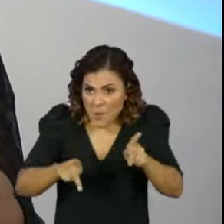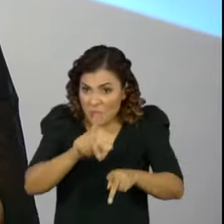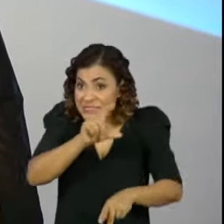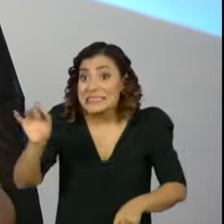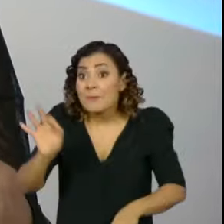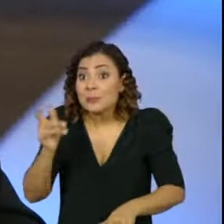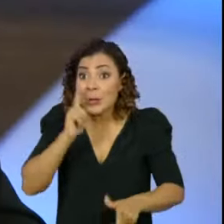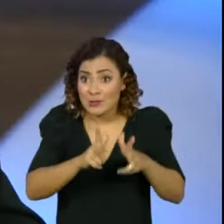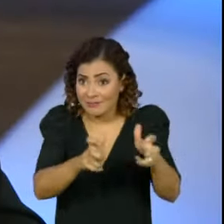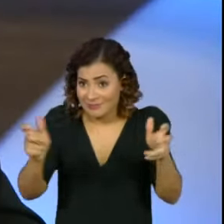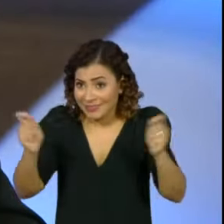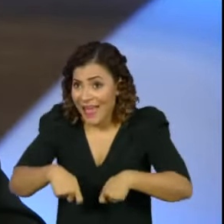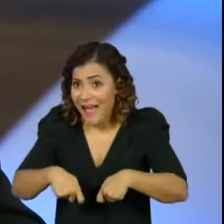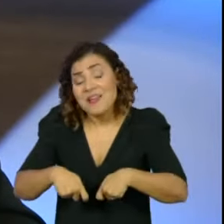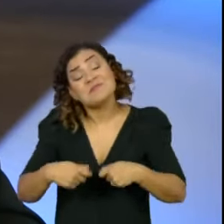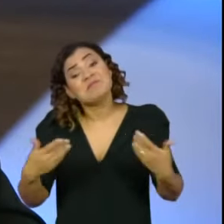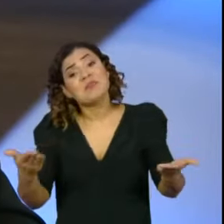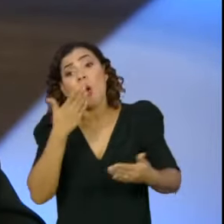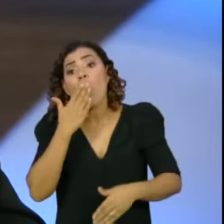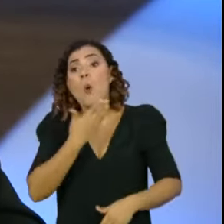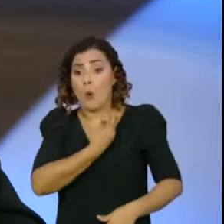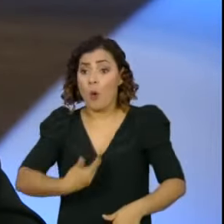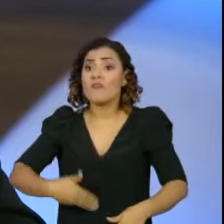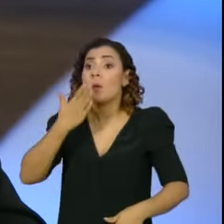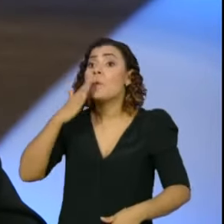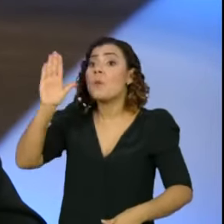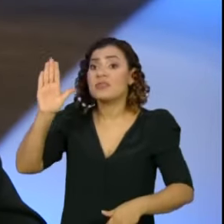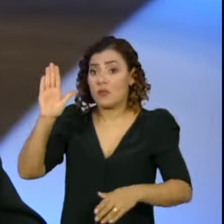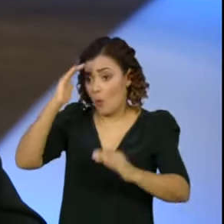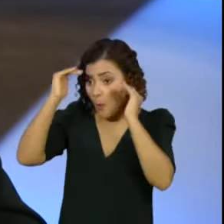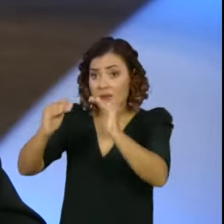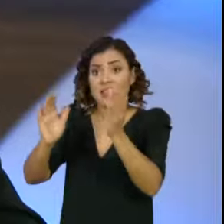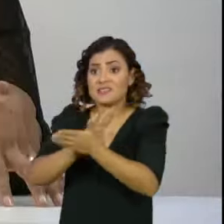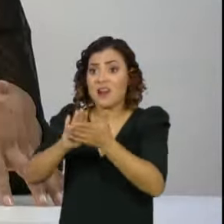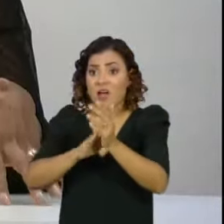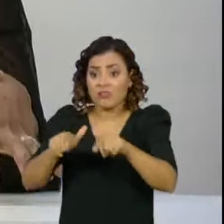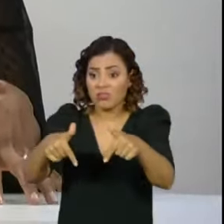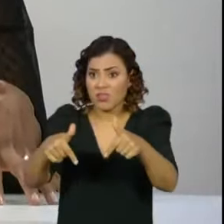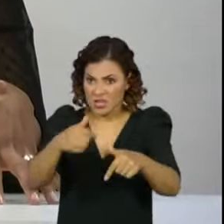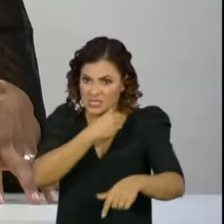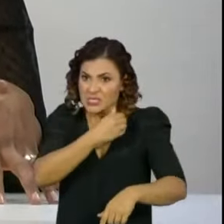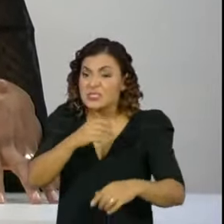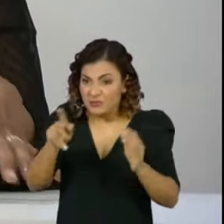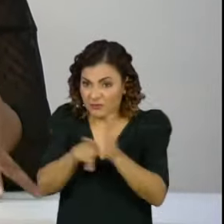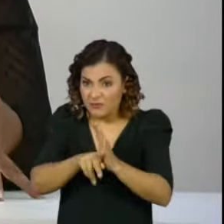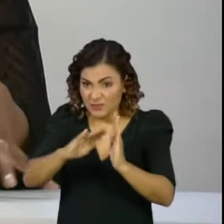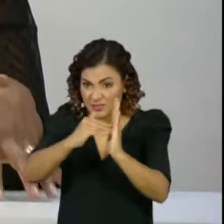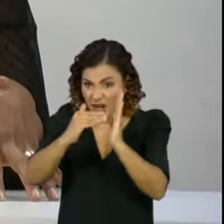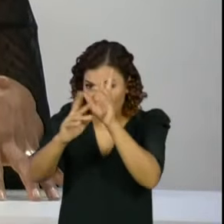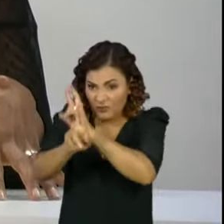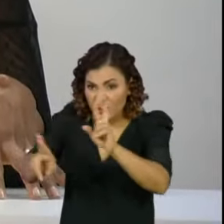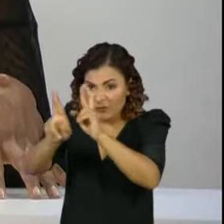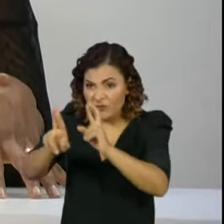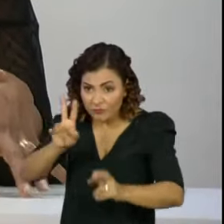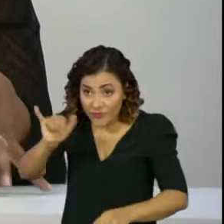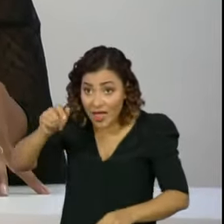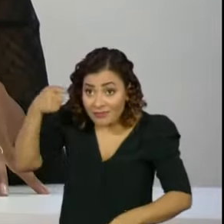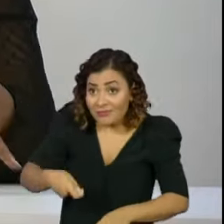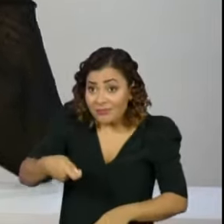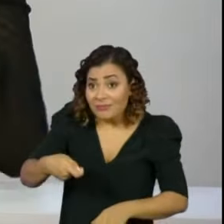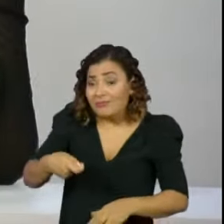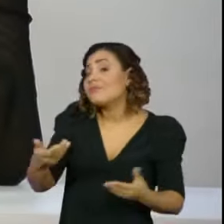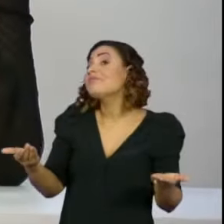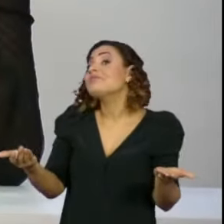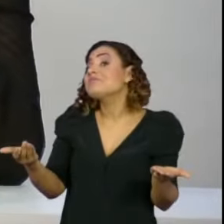até o fim do ano. E se o que o governo prometeu não for cumprido, o Senado vai fazer o seu papel fiscalizatório, o papel do Poder